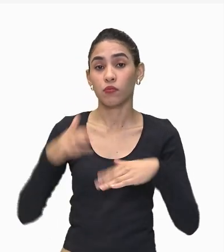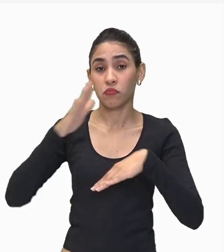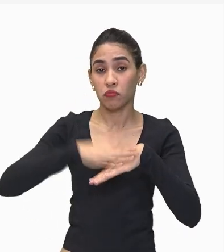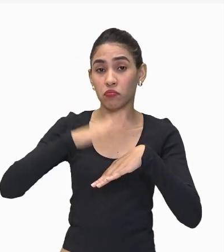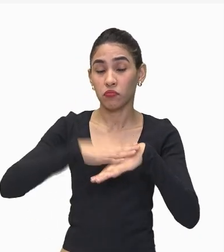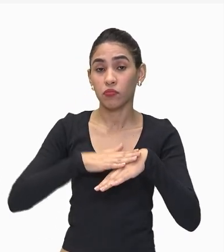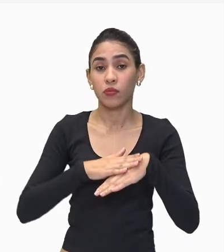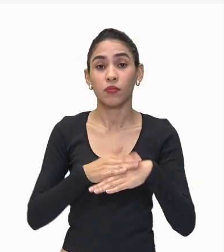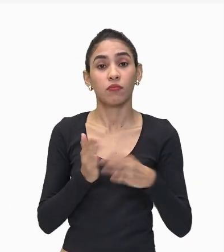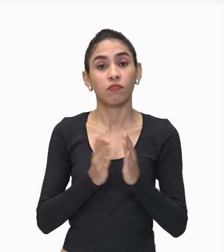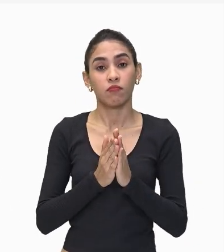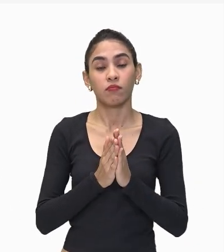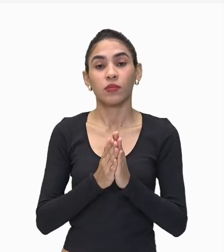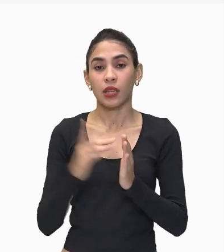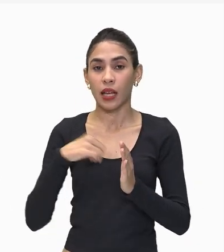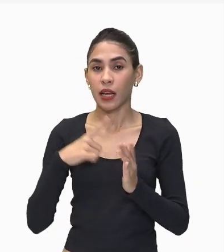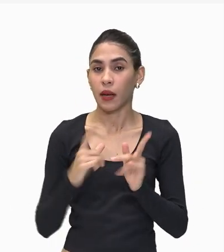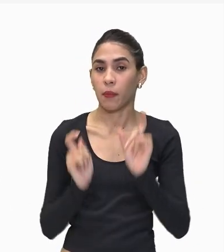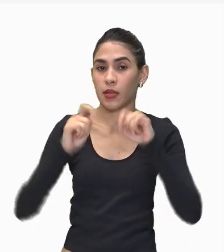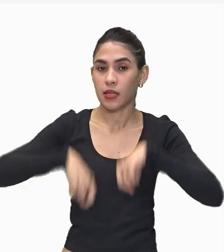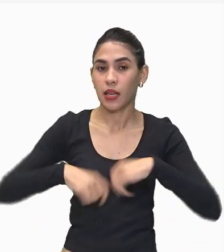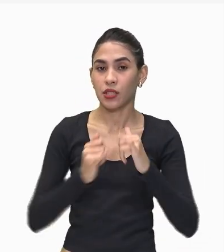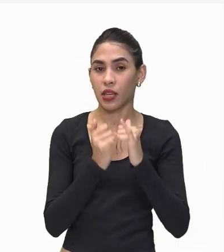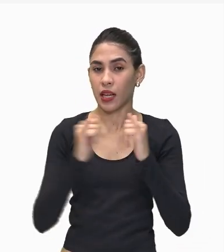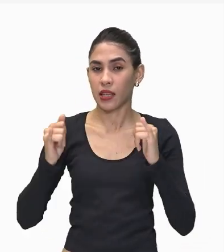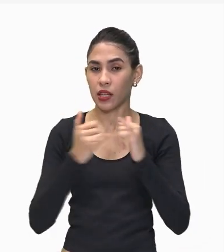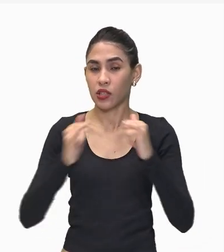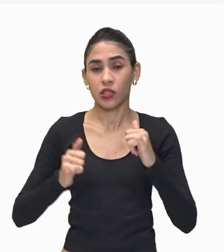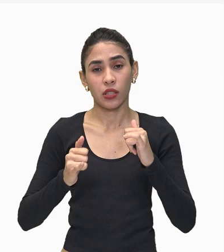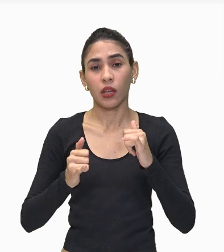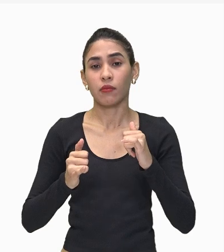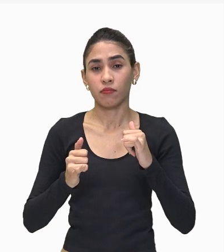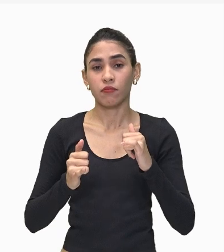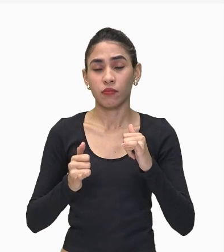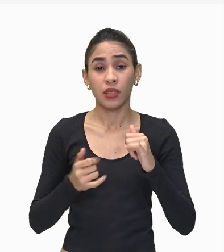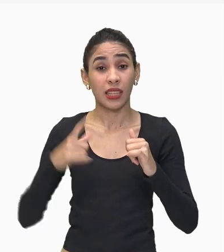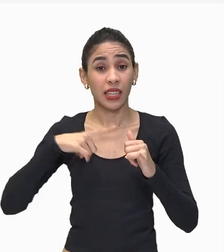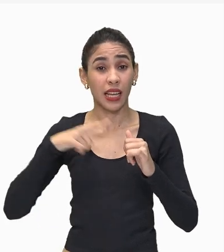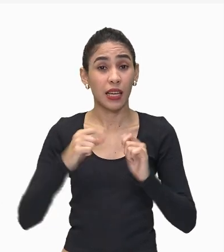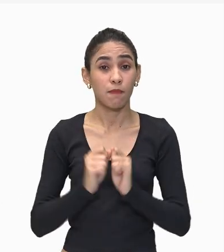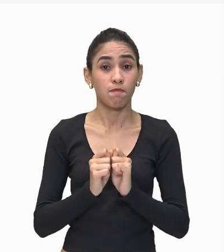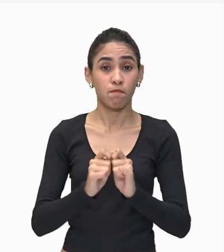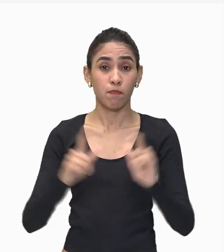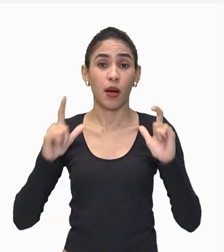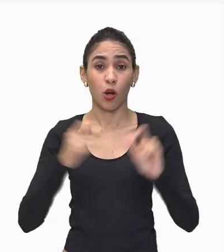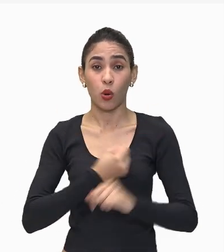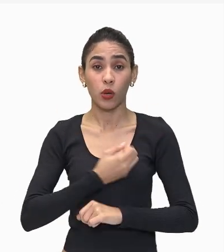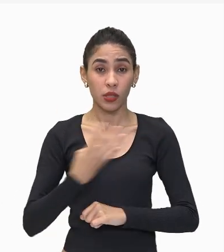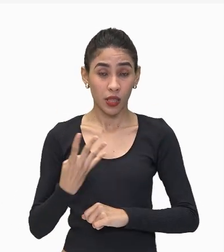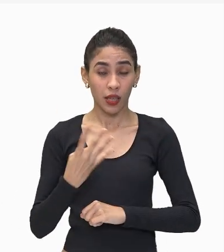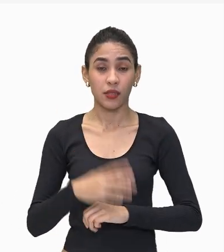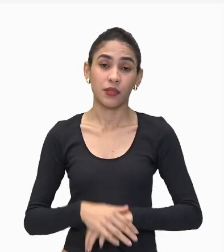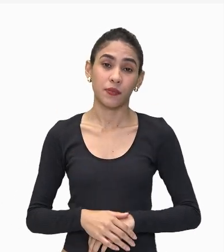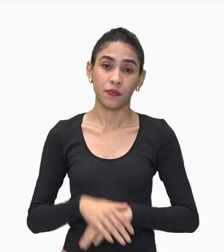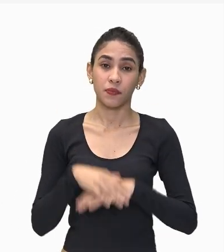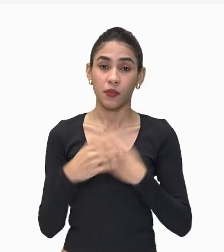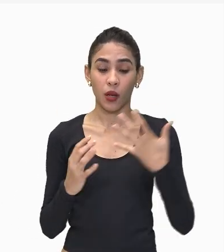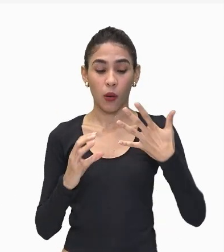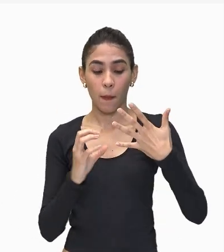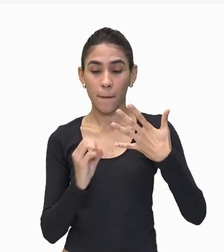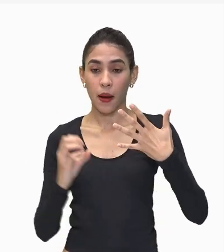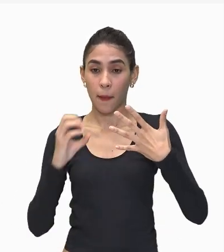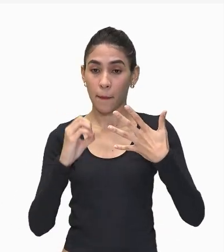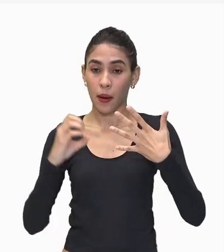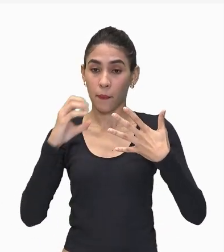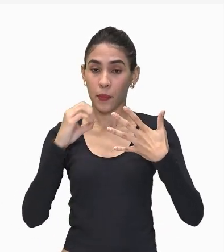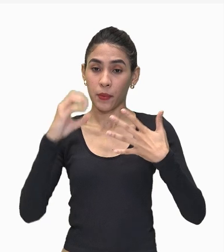energia Ele vai ter uma quantidade Bem maior Do que um consumidor Por exemplo Então ao longo De uma cadeia Quando